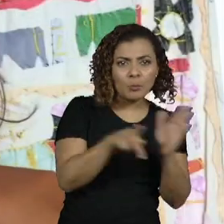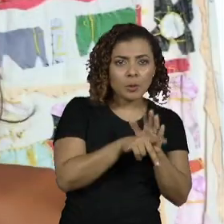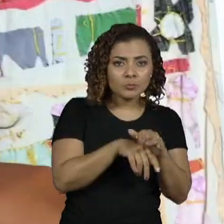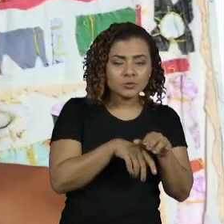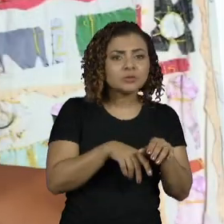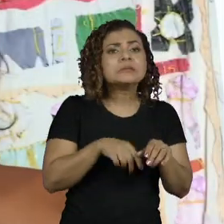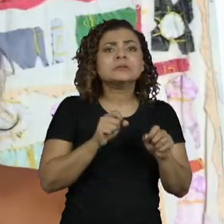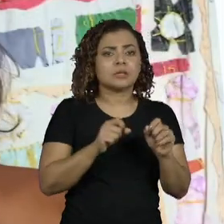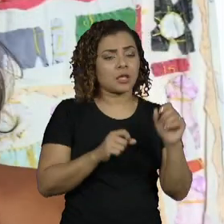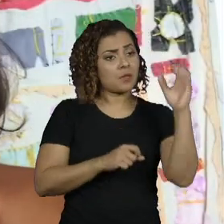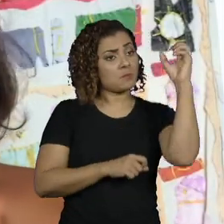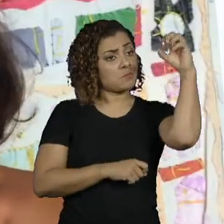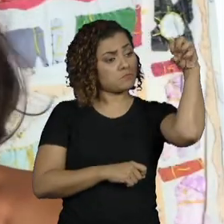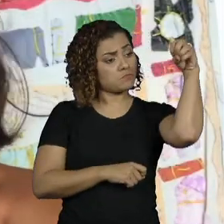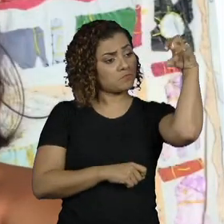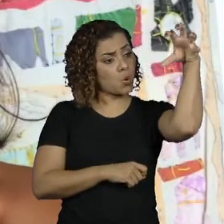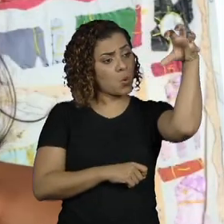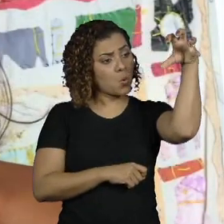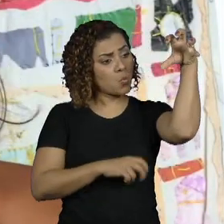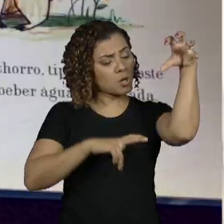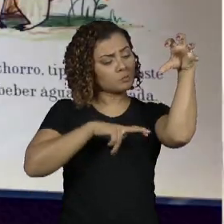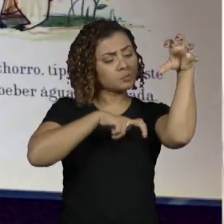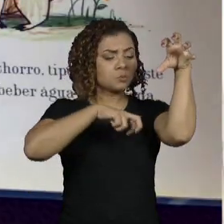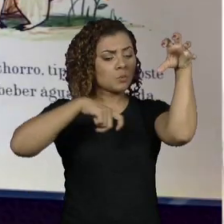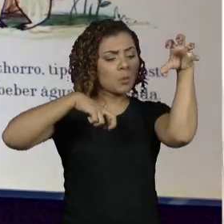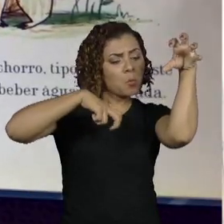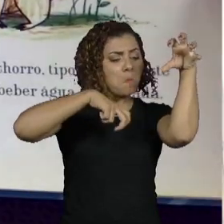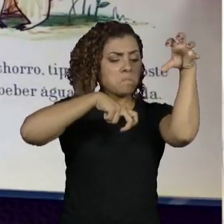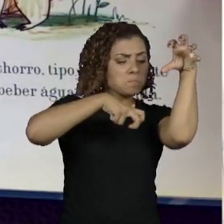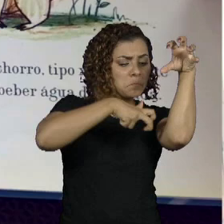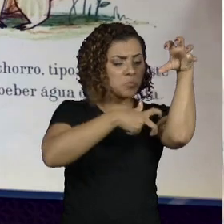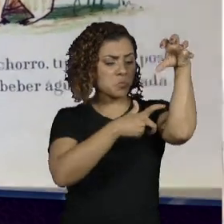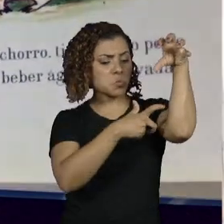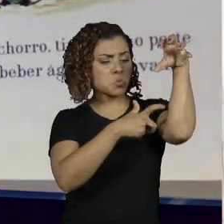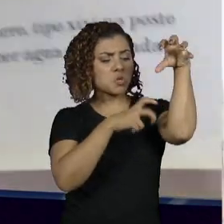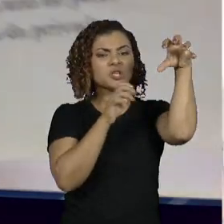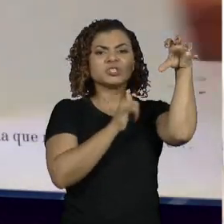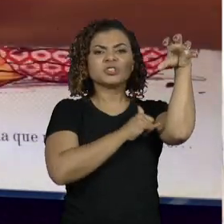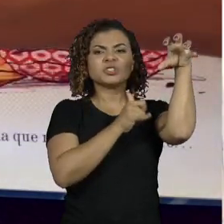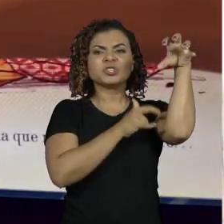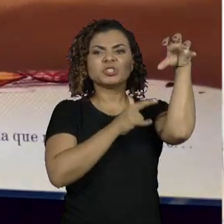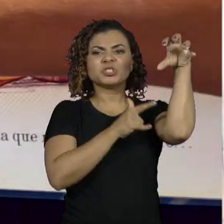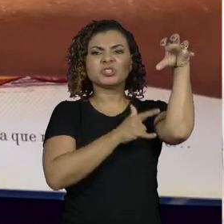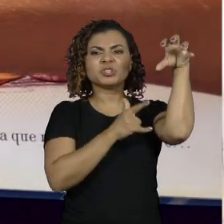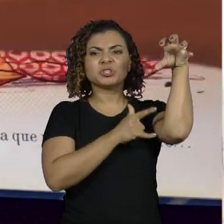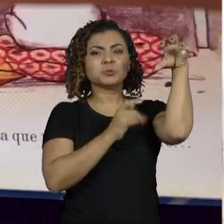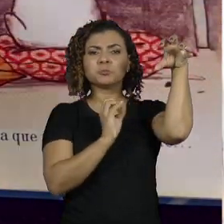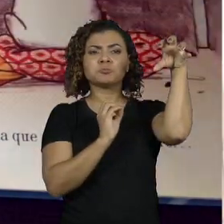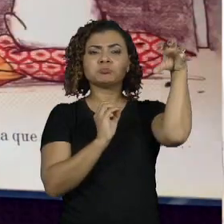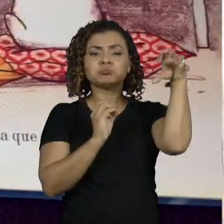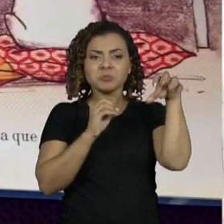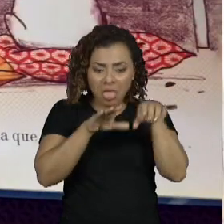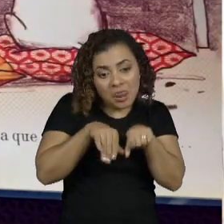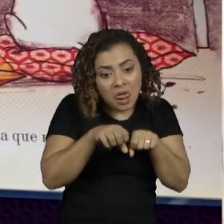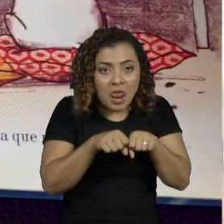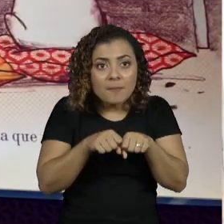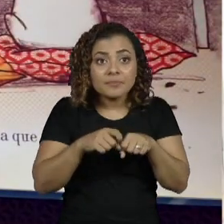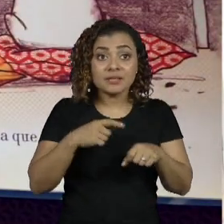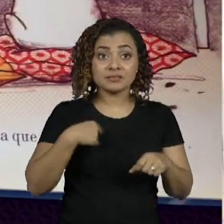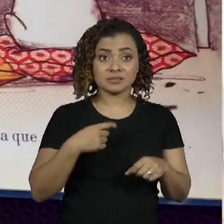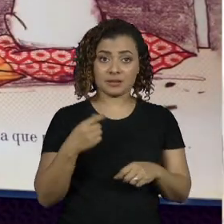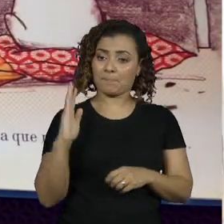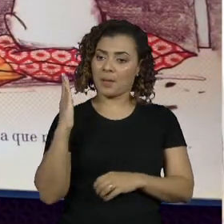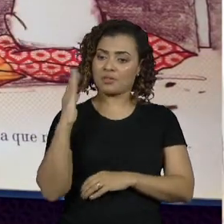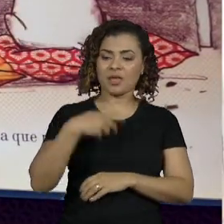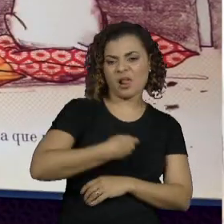xixi no poste, ou ficar se coçando, ou beber água da privada. Se eu jogo um graveto, ele me